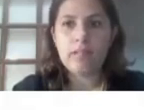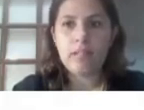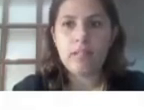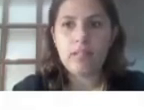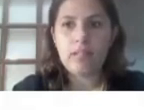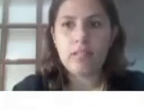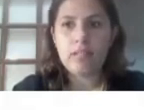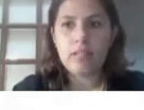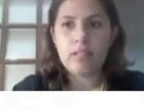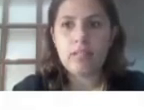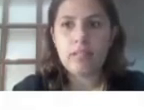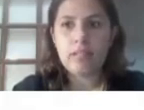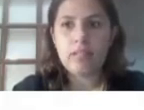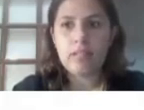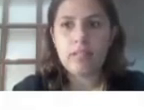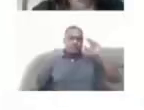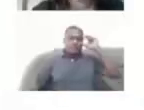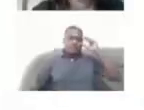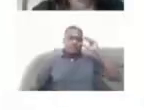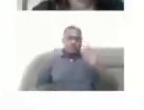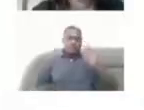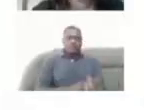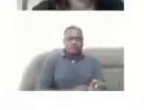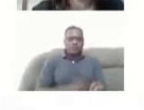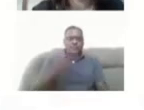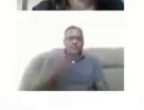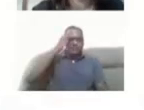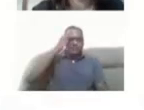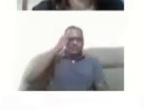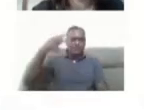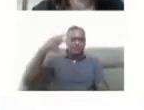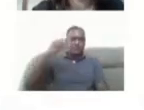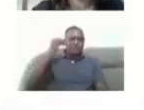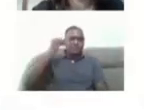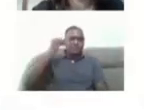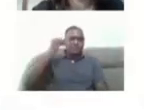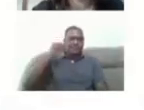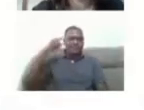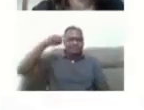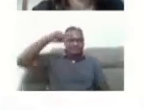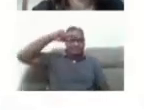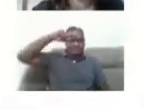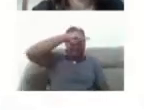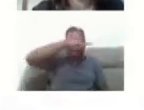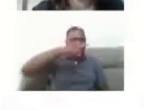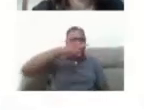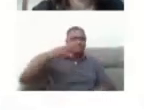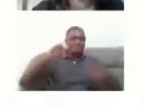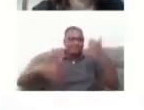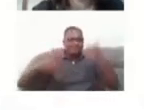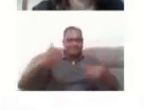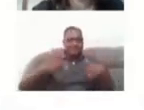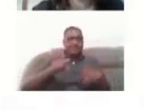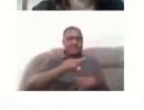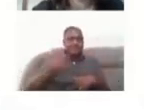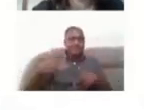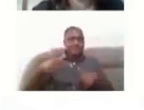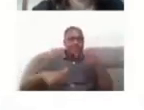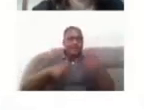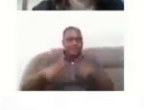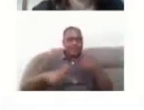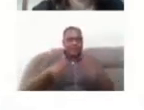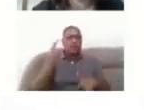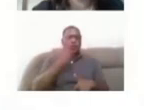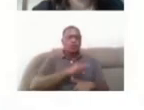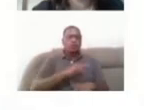que a gente sabe que são desafiadoras para todos nós e vocês têm esse trabalho que vai minimizando eu